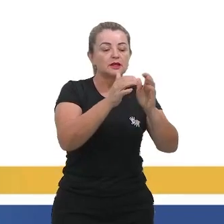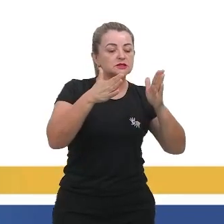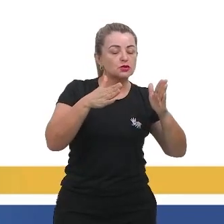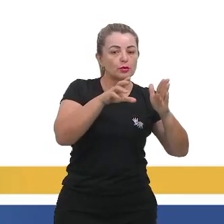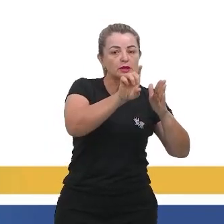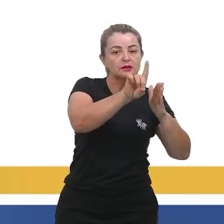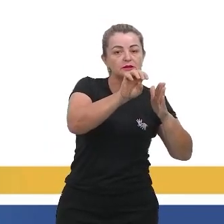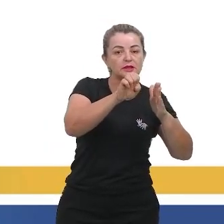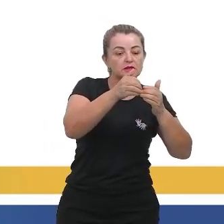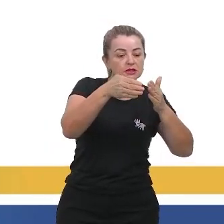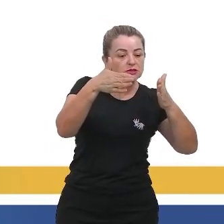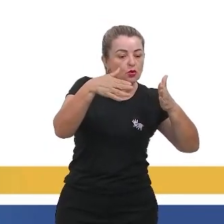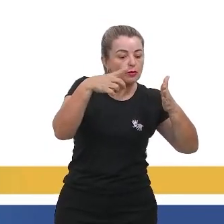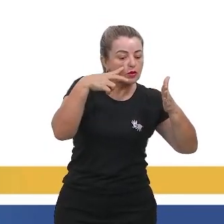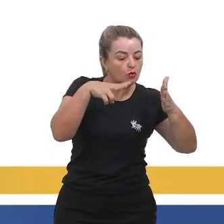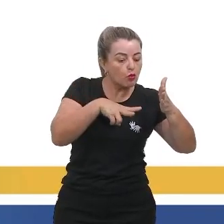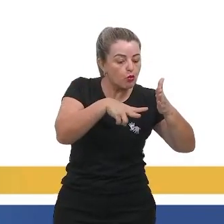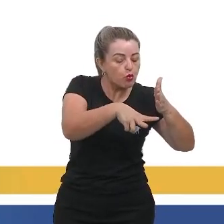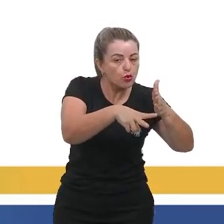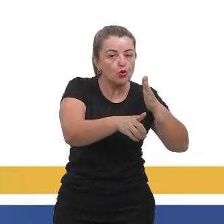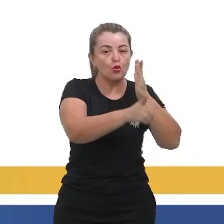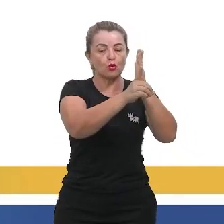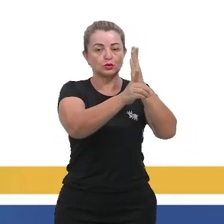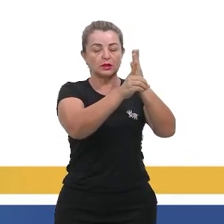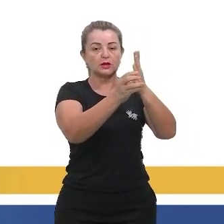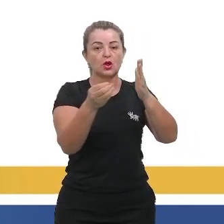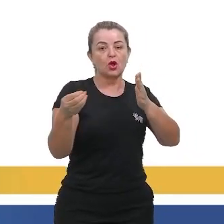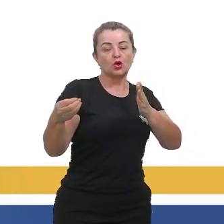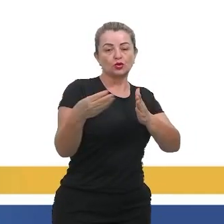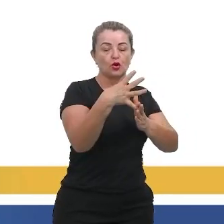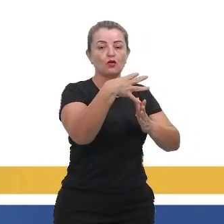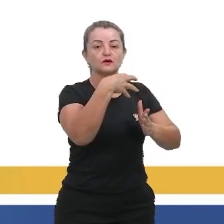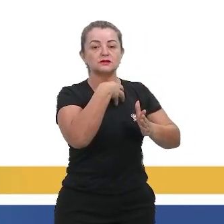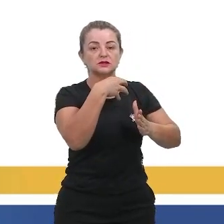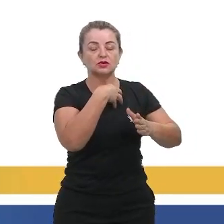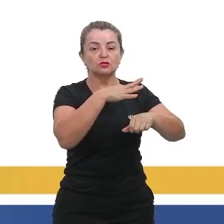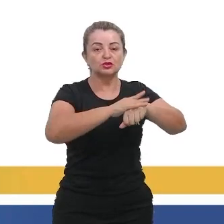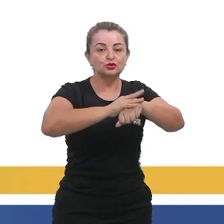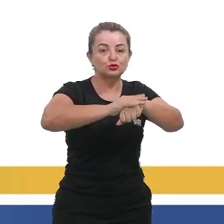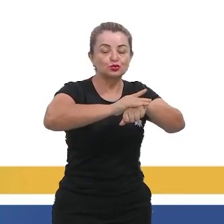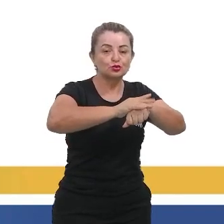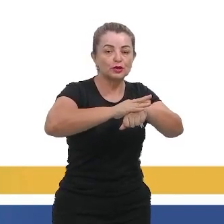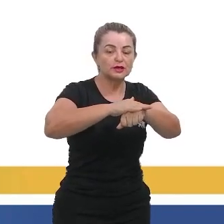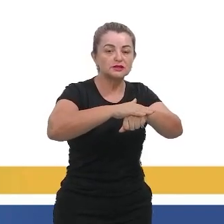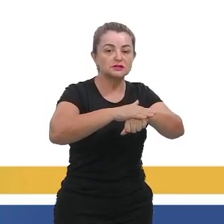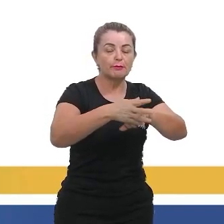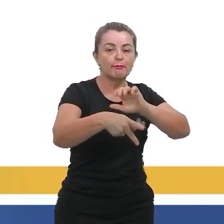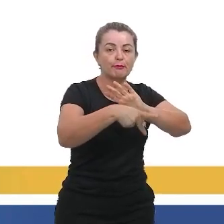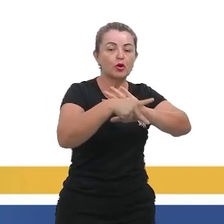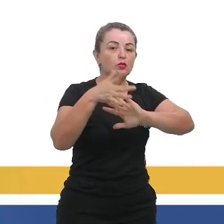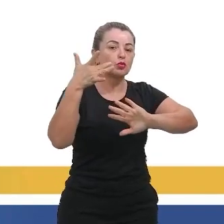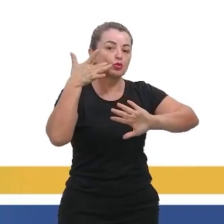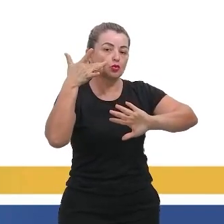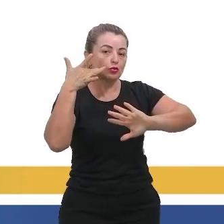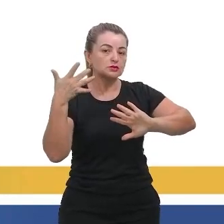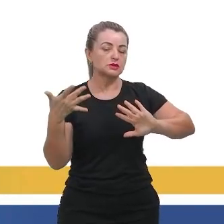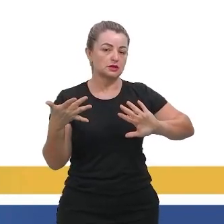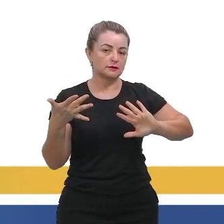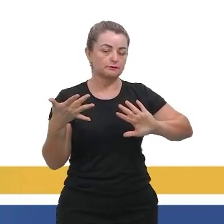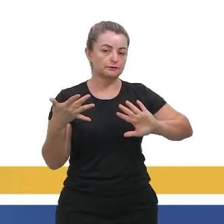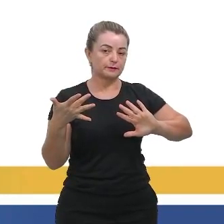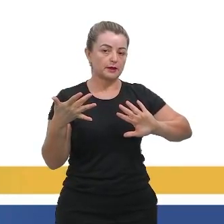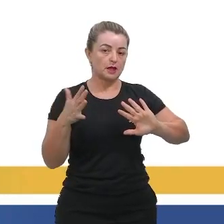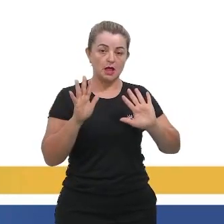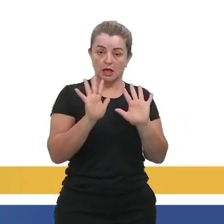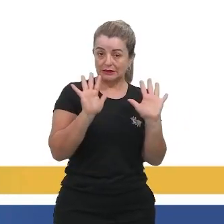novos sintomas de doenças existentes da comunidade. Não. Quando se